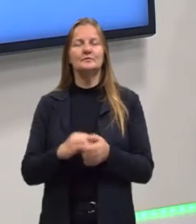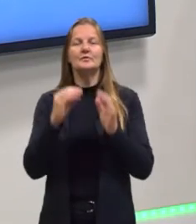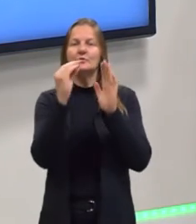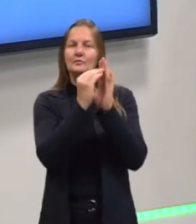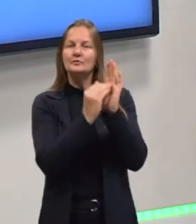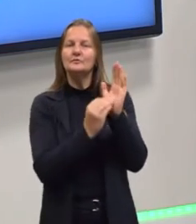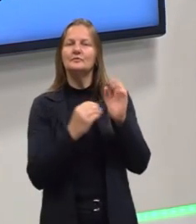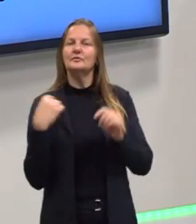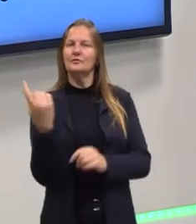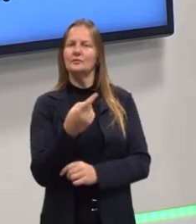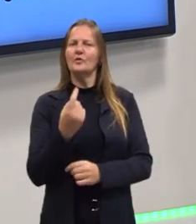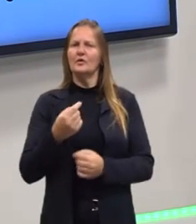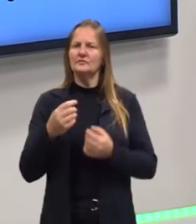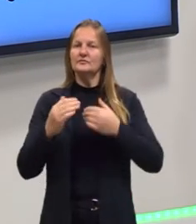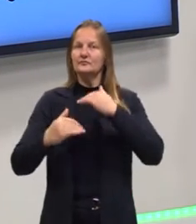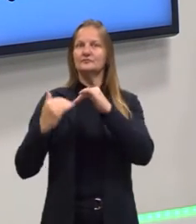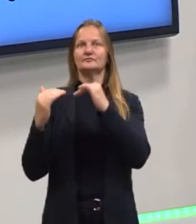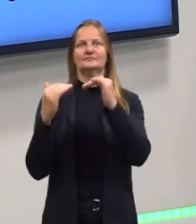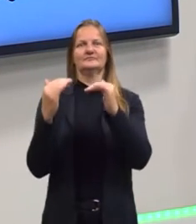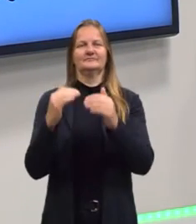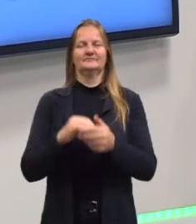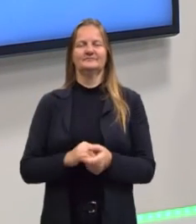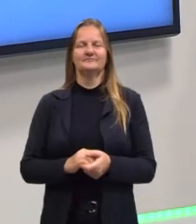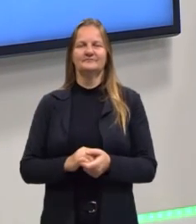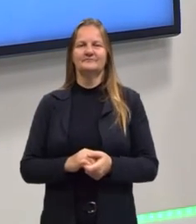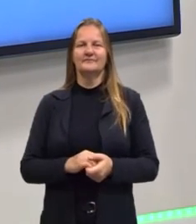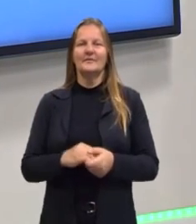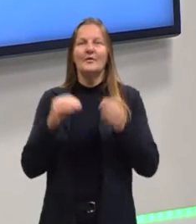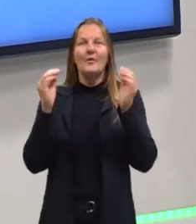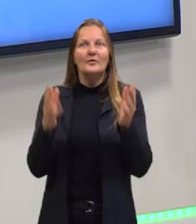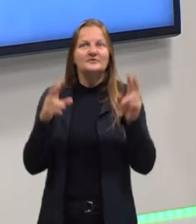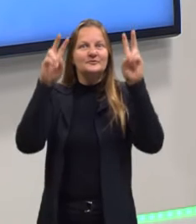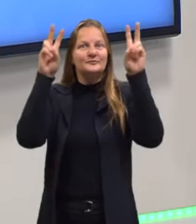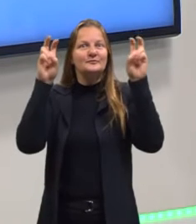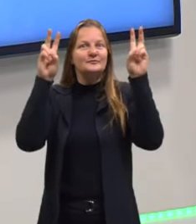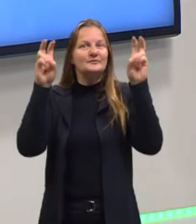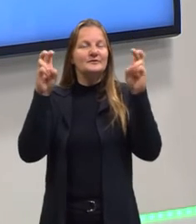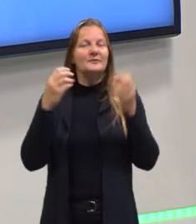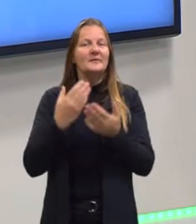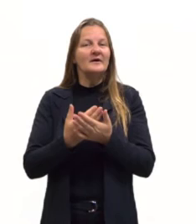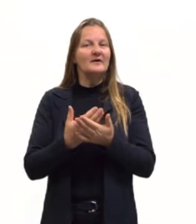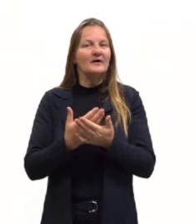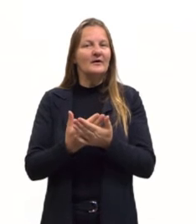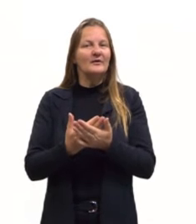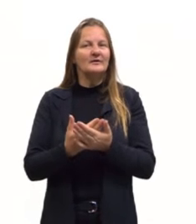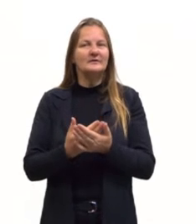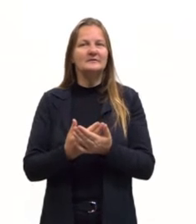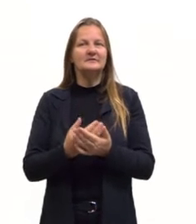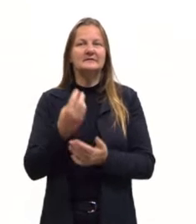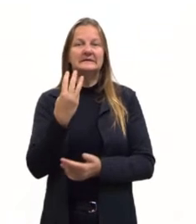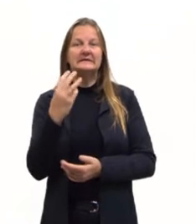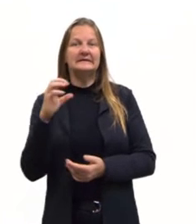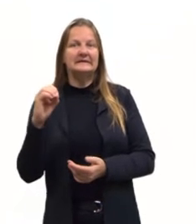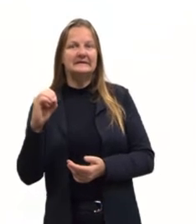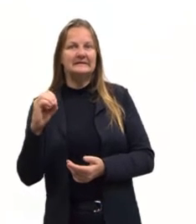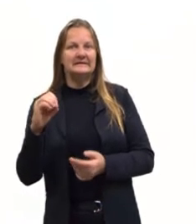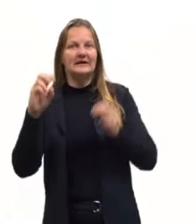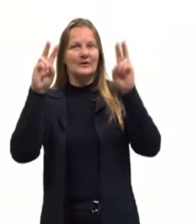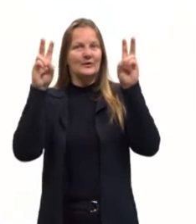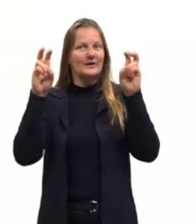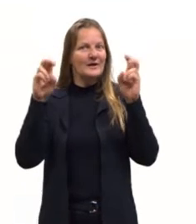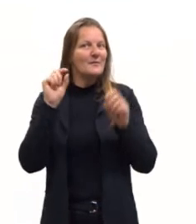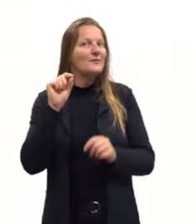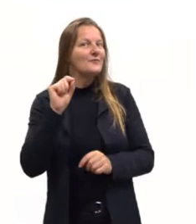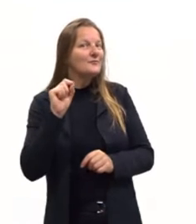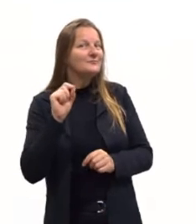conteúdos que nós já estamos desenvolvendo. Hoje nós vamos para a nossa aula de número 30. O tema da